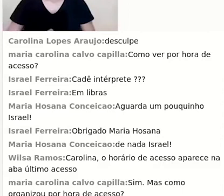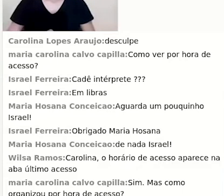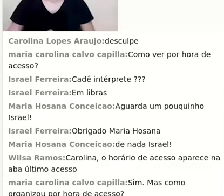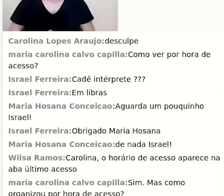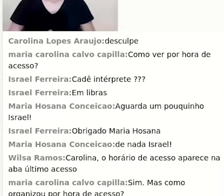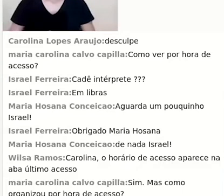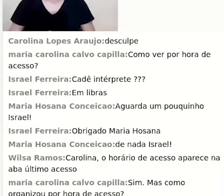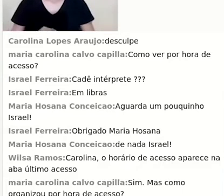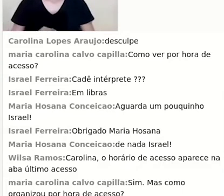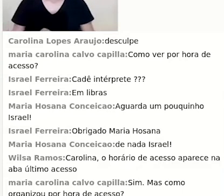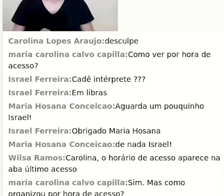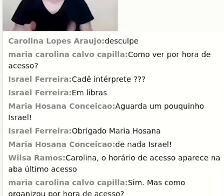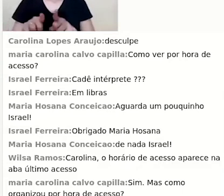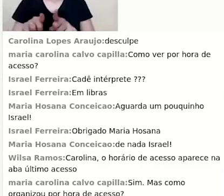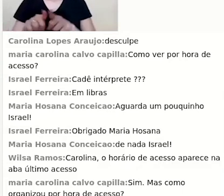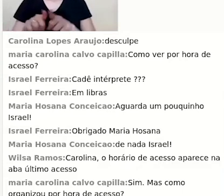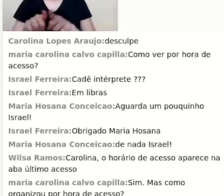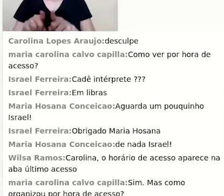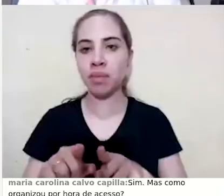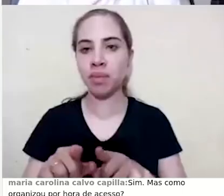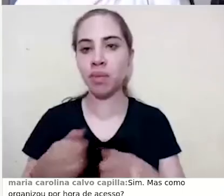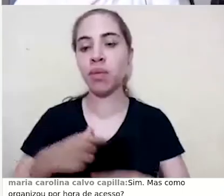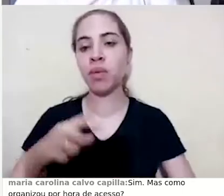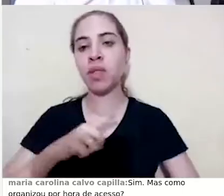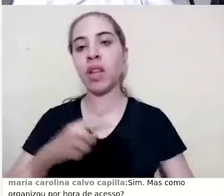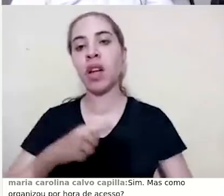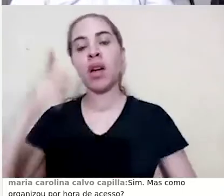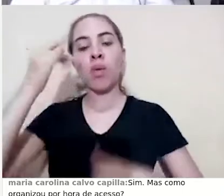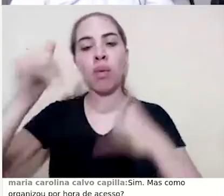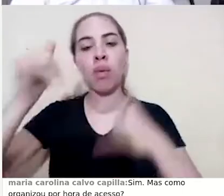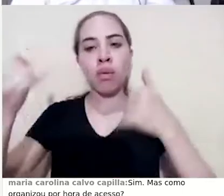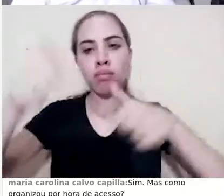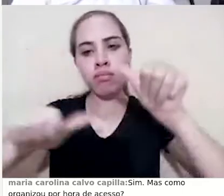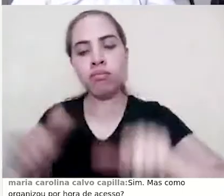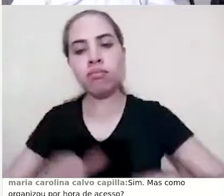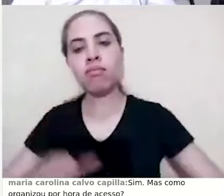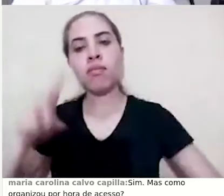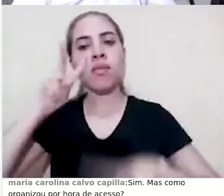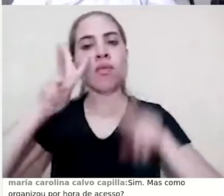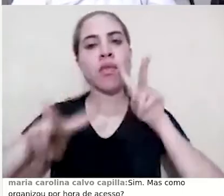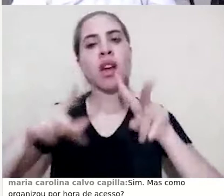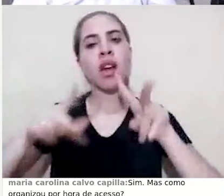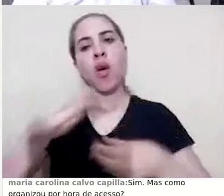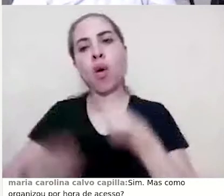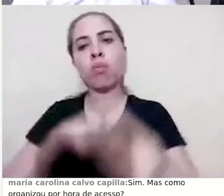Excel, para que você possa fazer uma análise depois desses recursos.